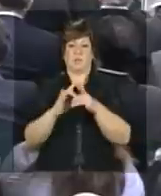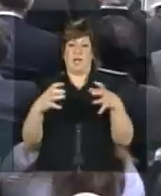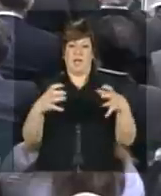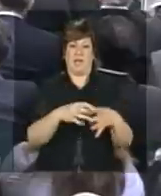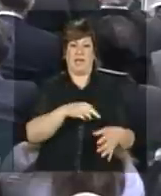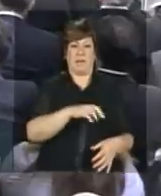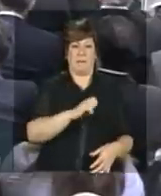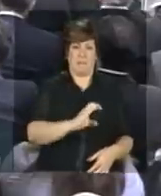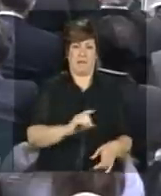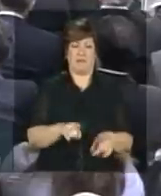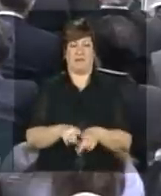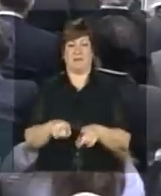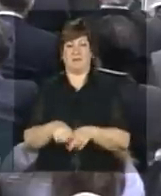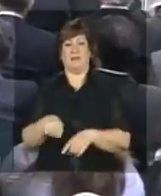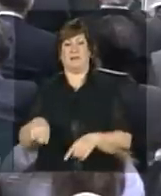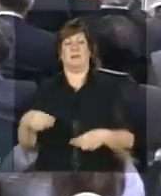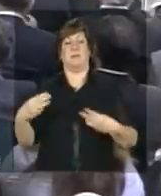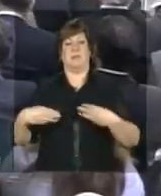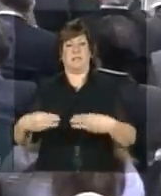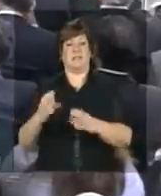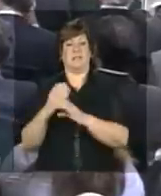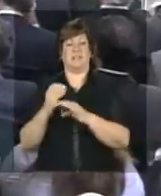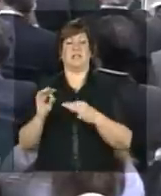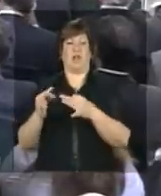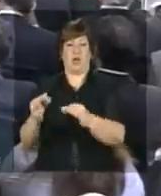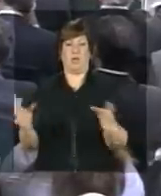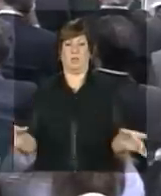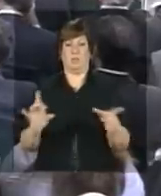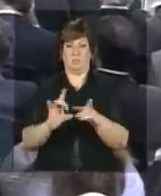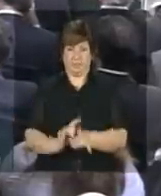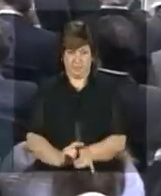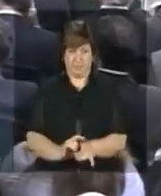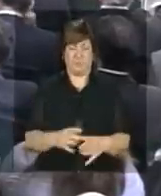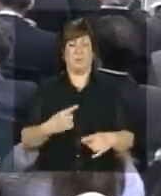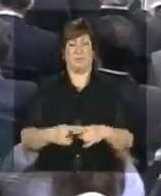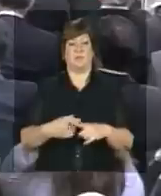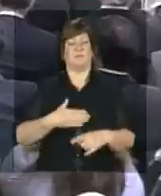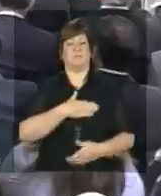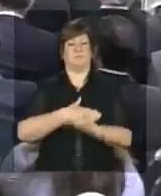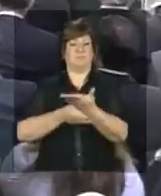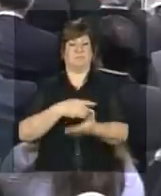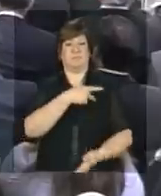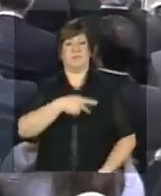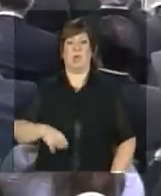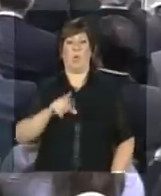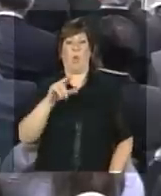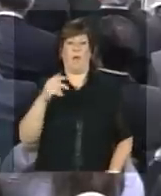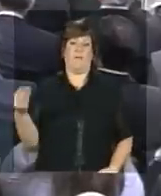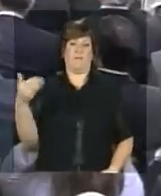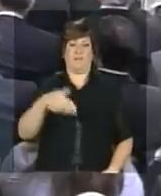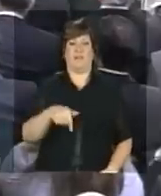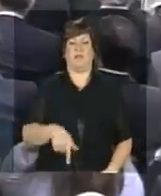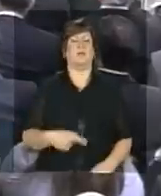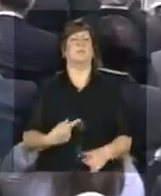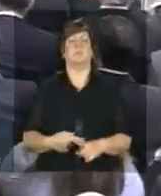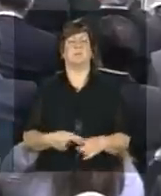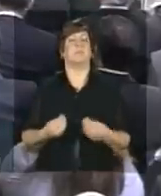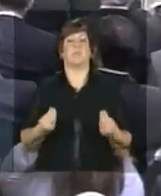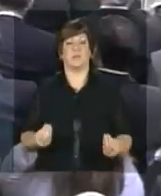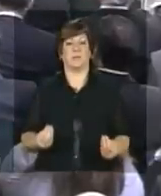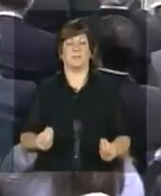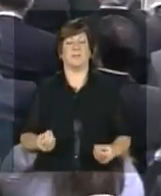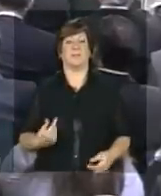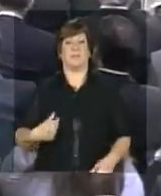educação e ciência e tecnologia e ter a honra de ter a presença do presidente Lula. Por que, presidente Lula?